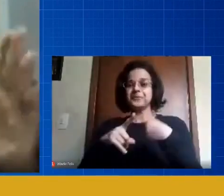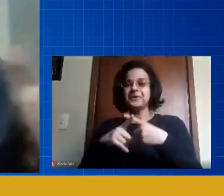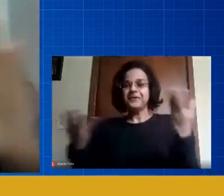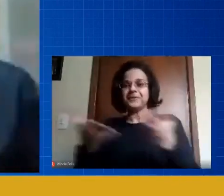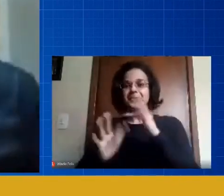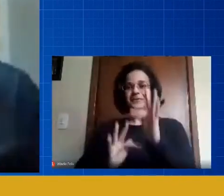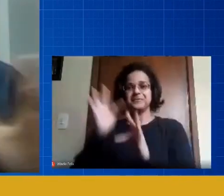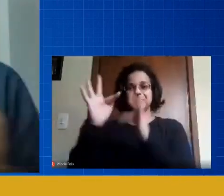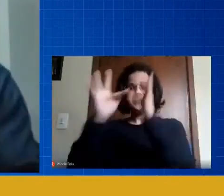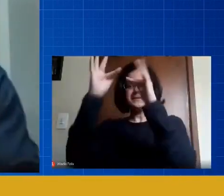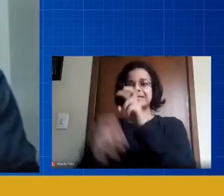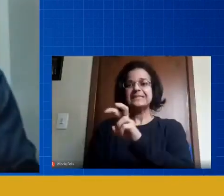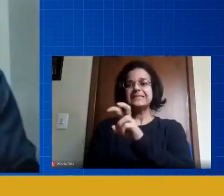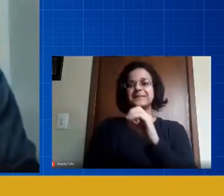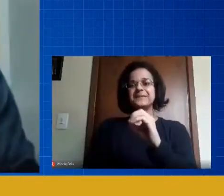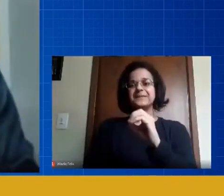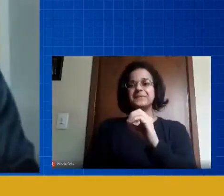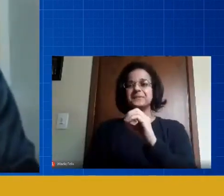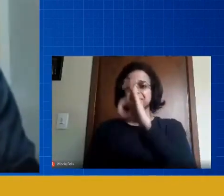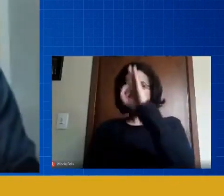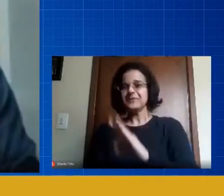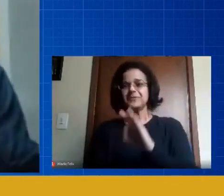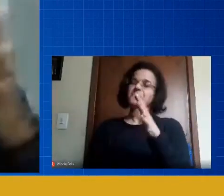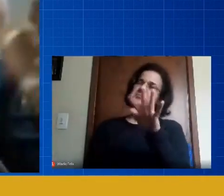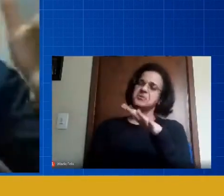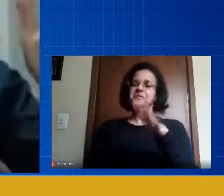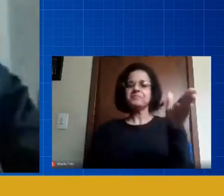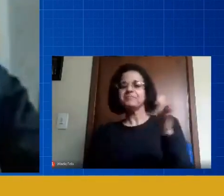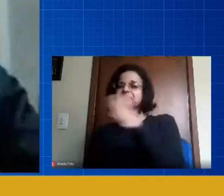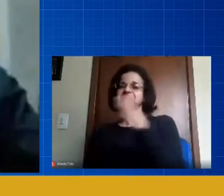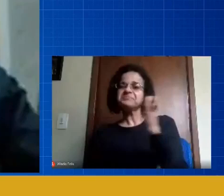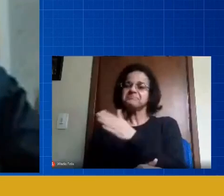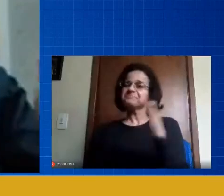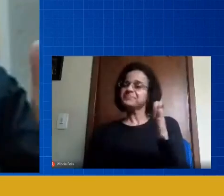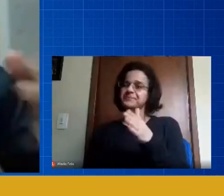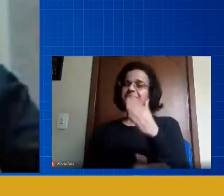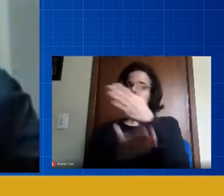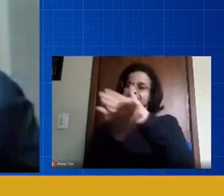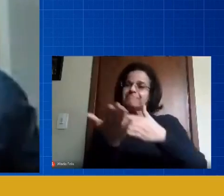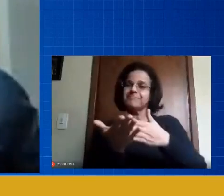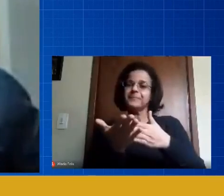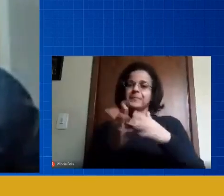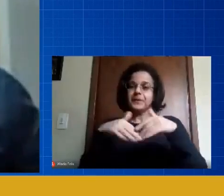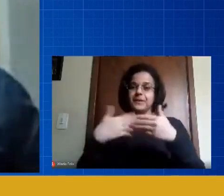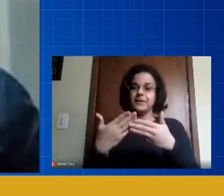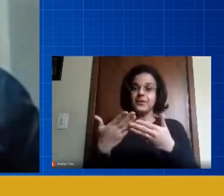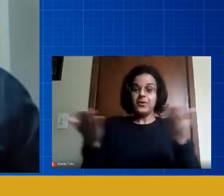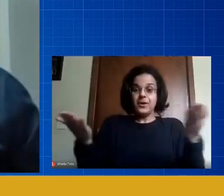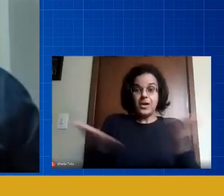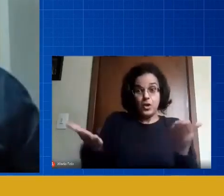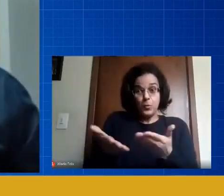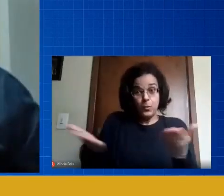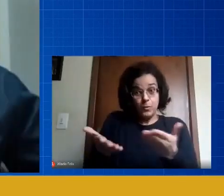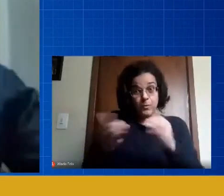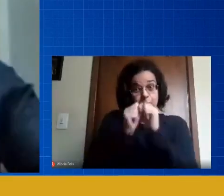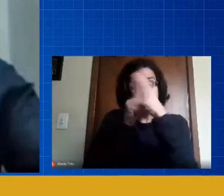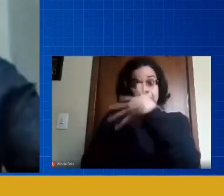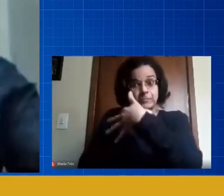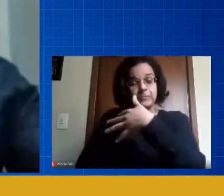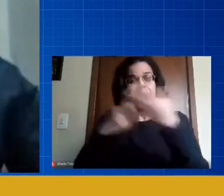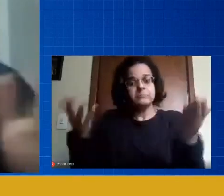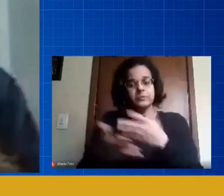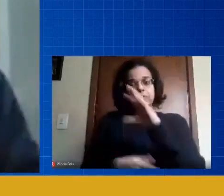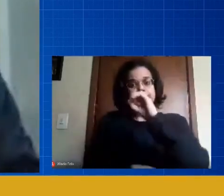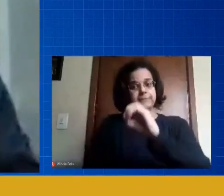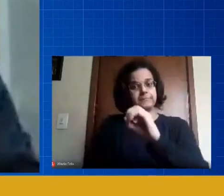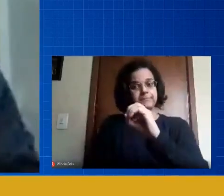% tô pra dizer que vai ficar meio a meio a partir de agora nesse período o presencial é zero a não ser